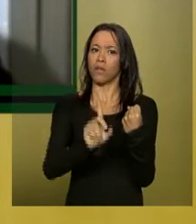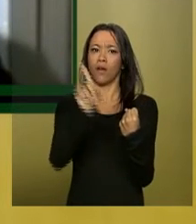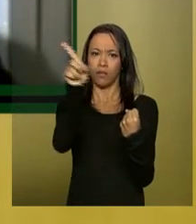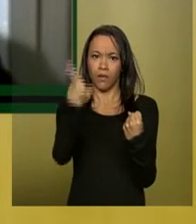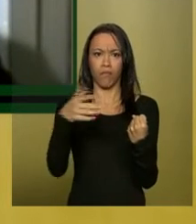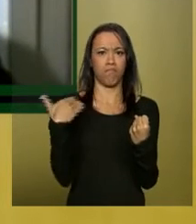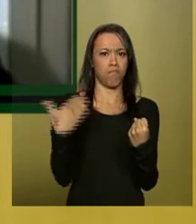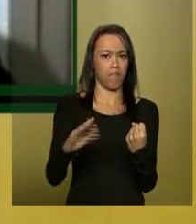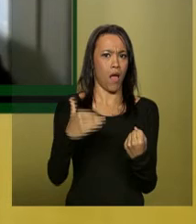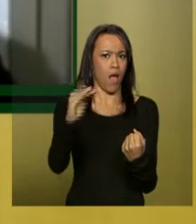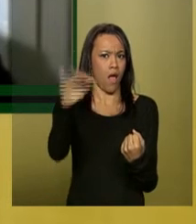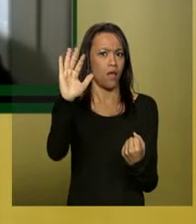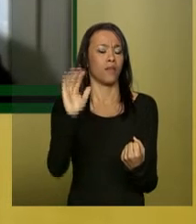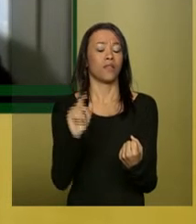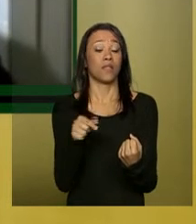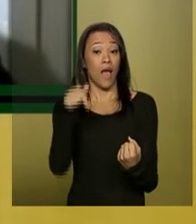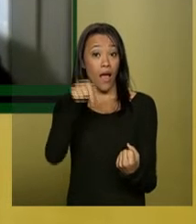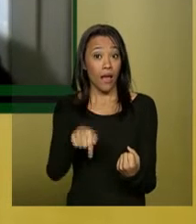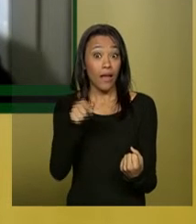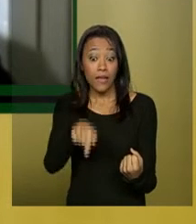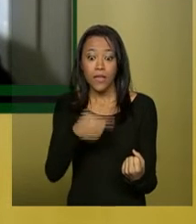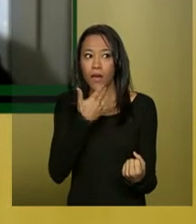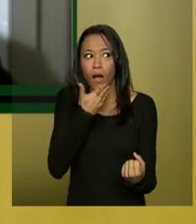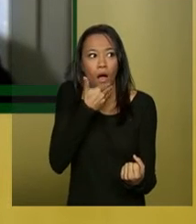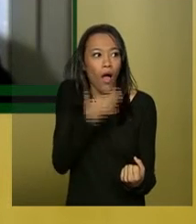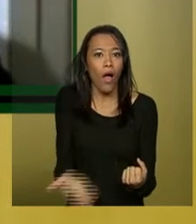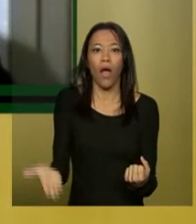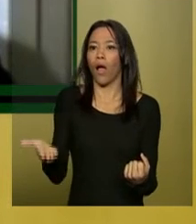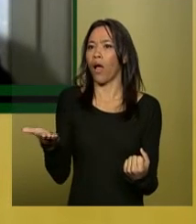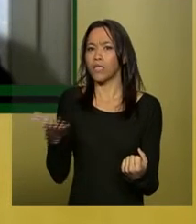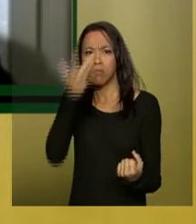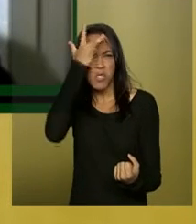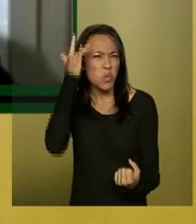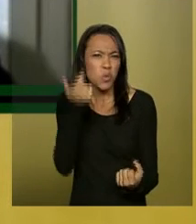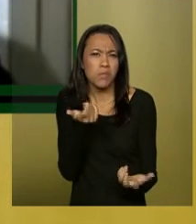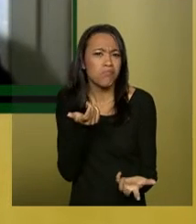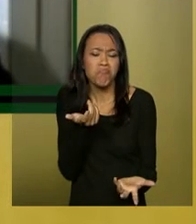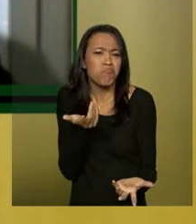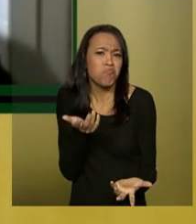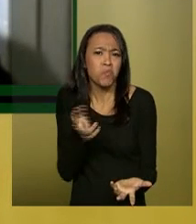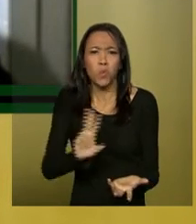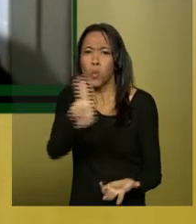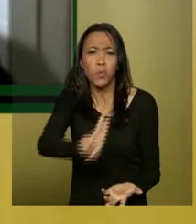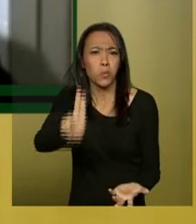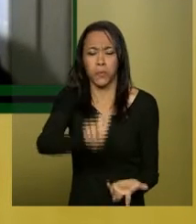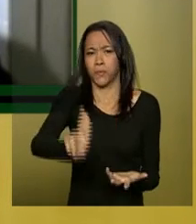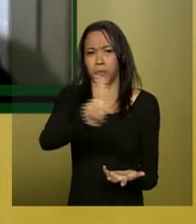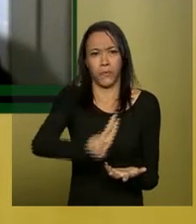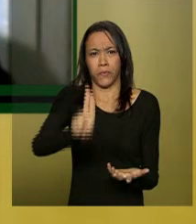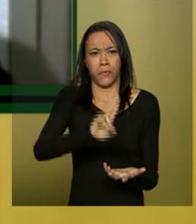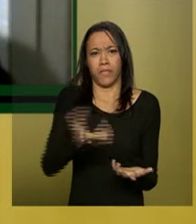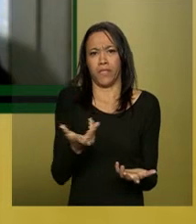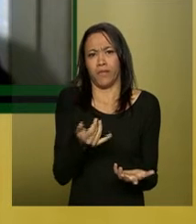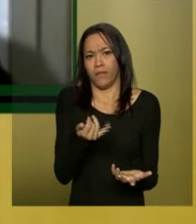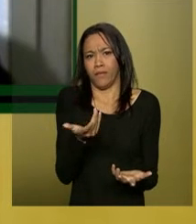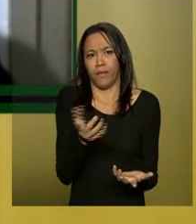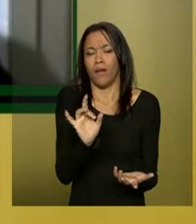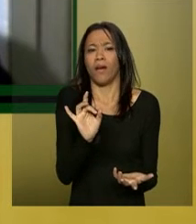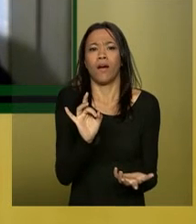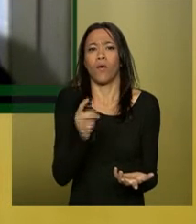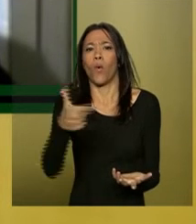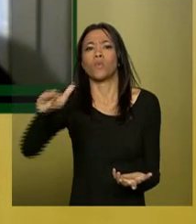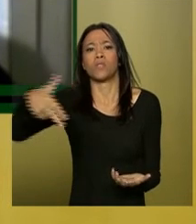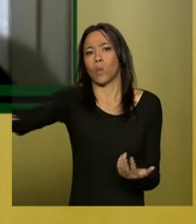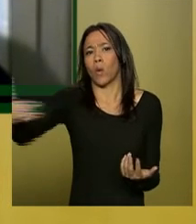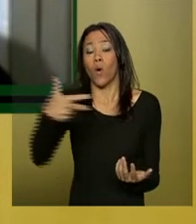digitalizado o automóvel. Aqui é incrível. Ninguém mais usa o vidro. O pessoal usa o